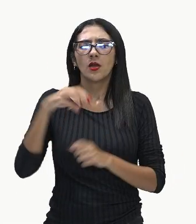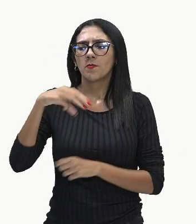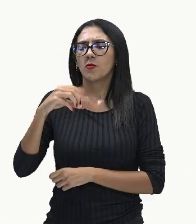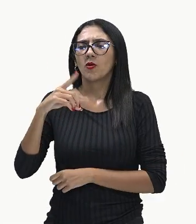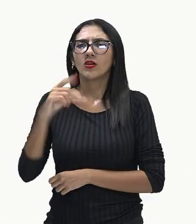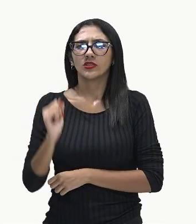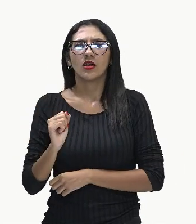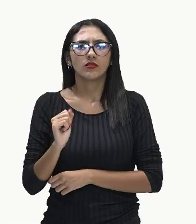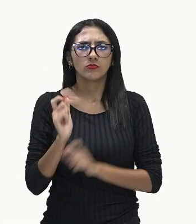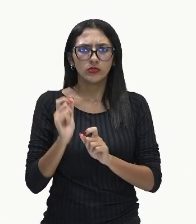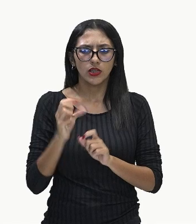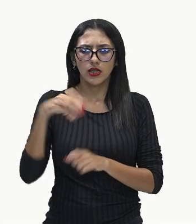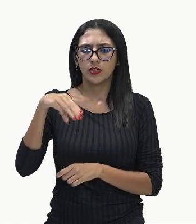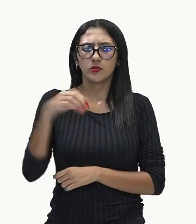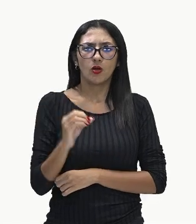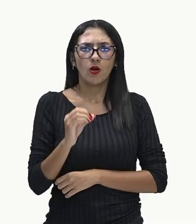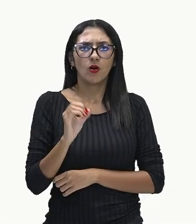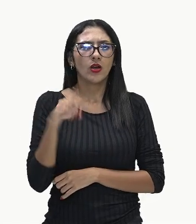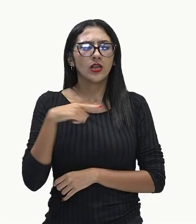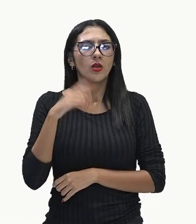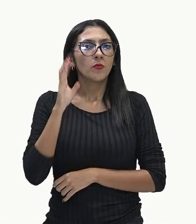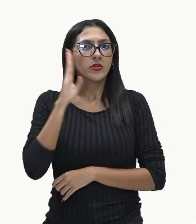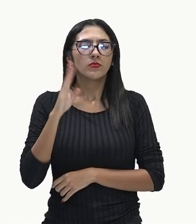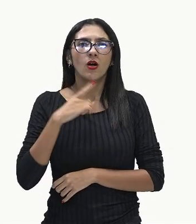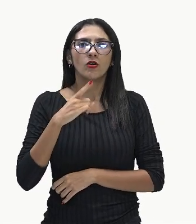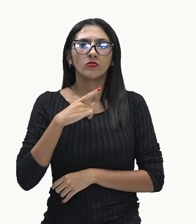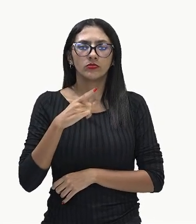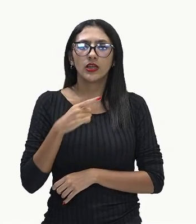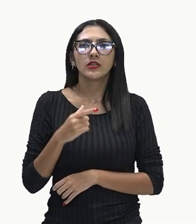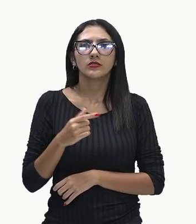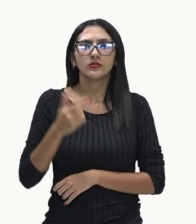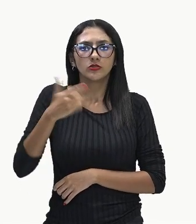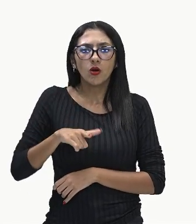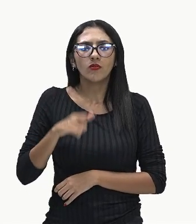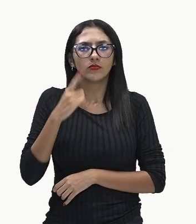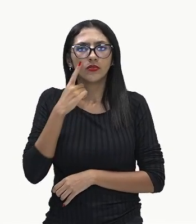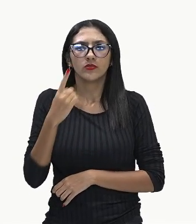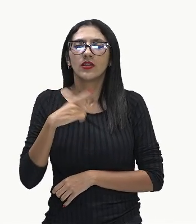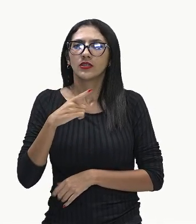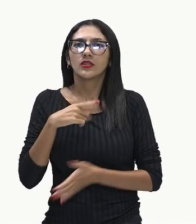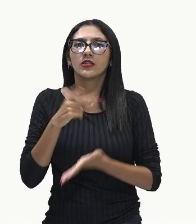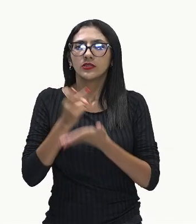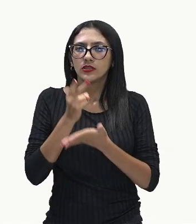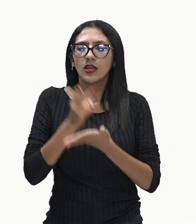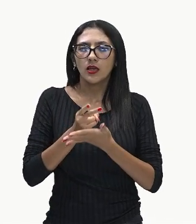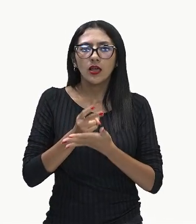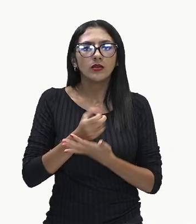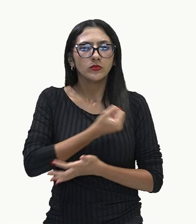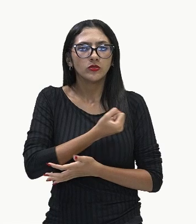aquele que aparece mais, é aquele que aparece com mais frequência, tá? É aquele que mais se repete,